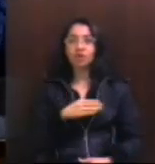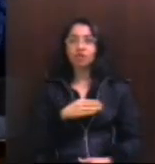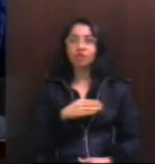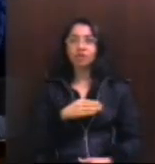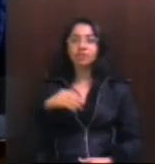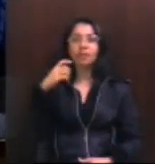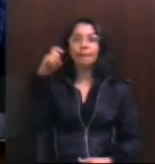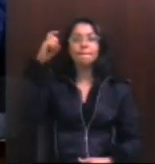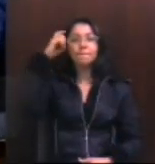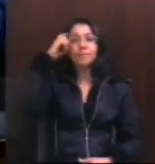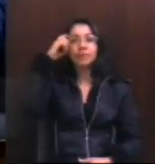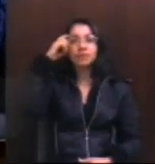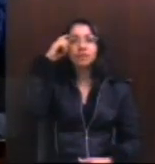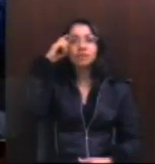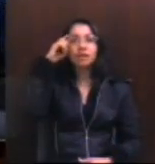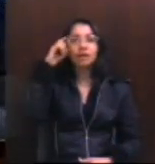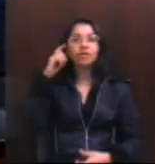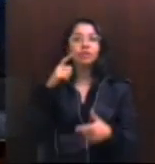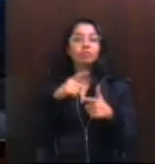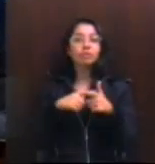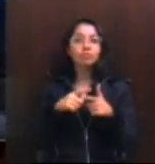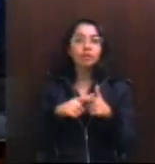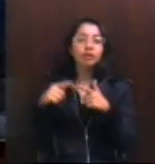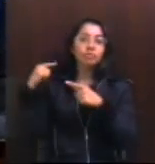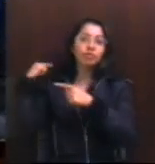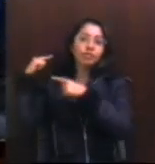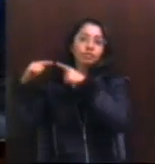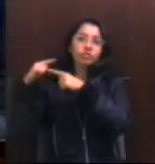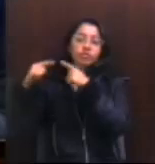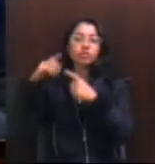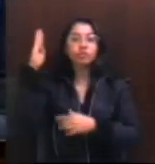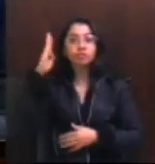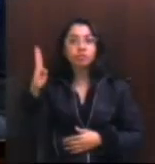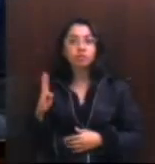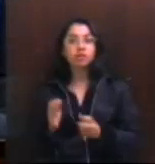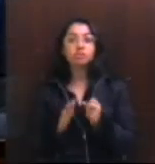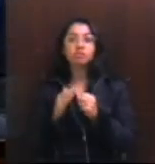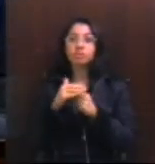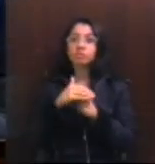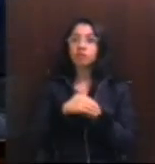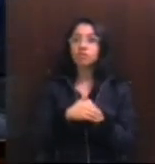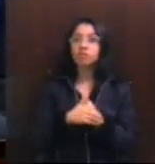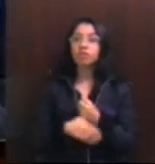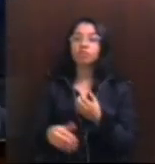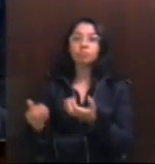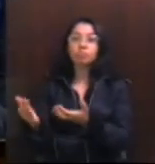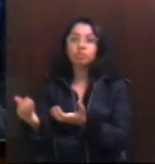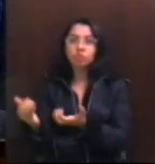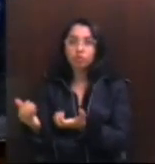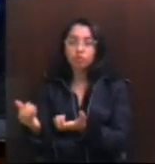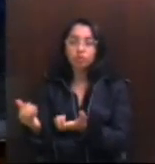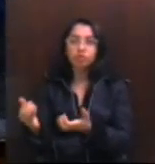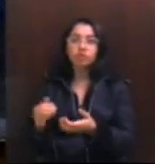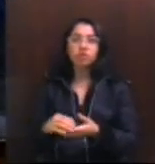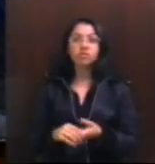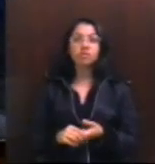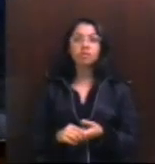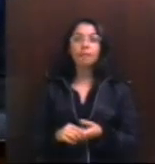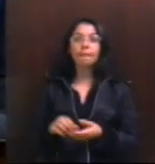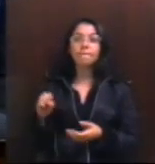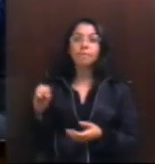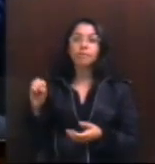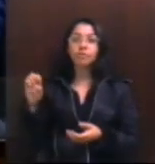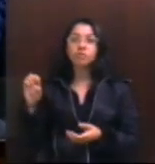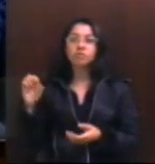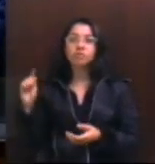É pensar em causas que gerações de brasileiros defenderam, tocadas por jovens, muito jovens, porque os secundaristas